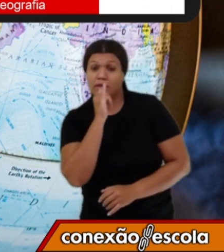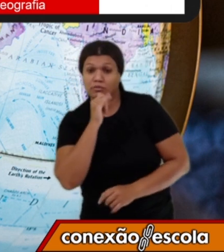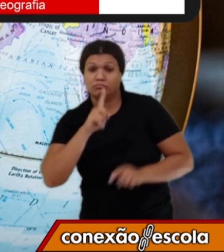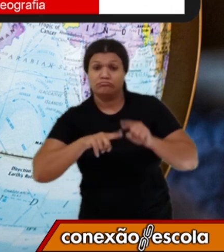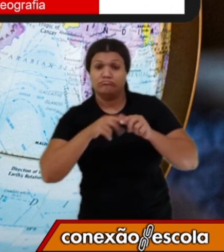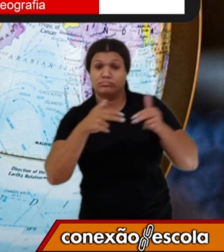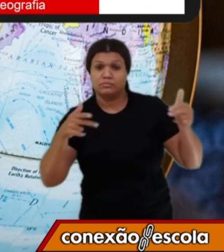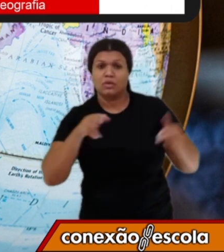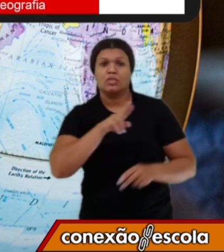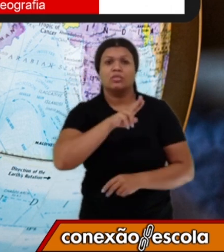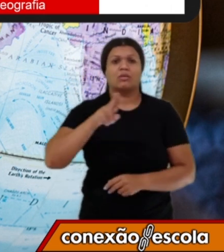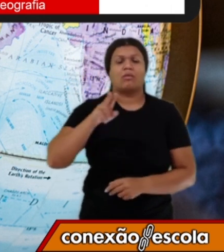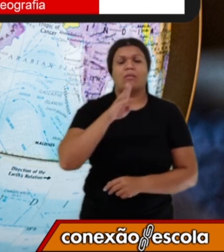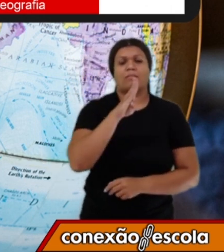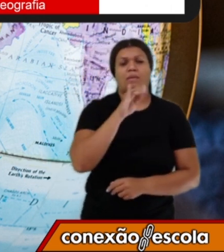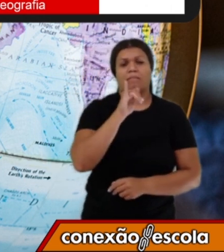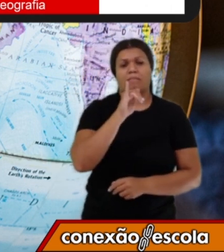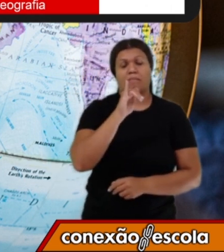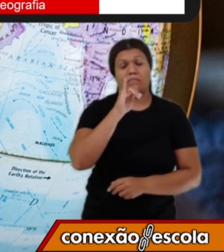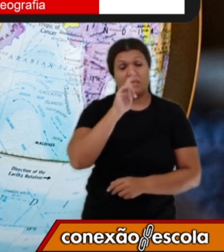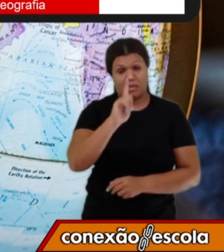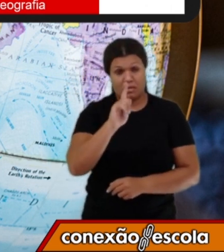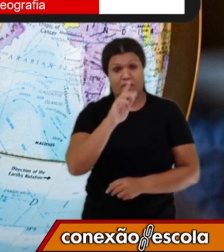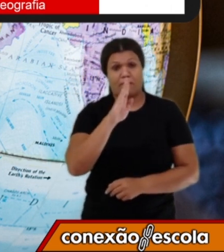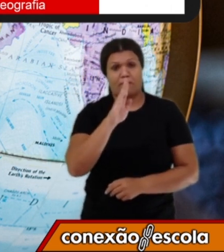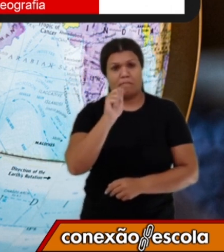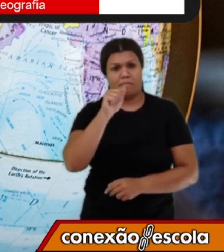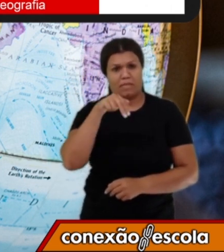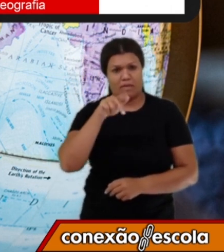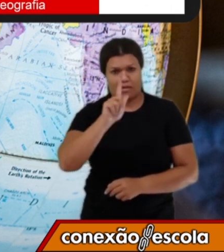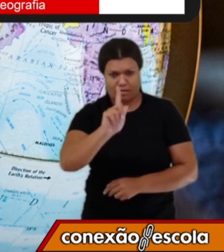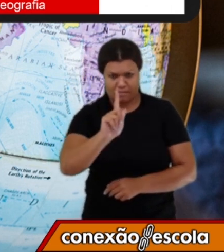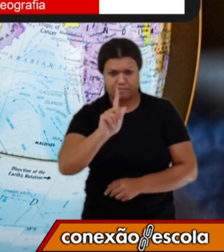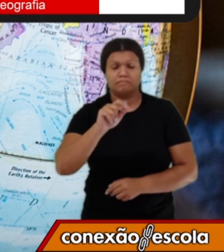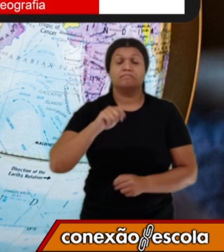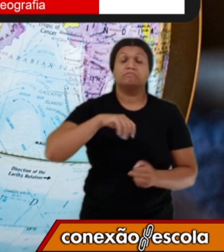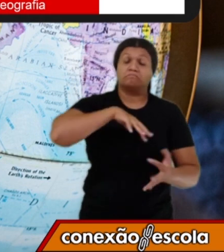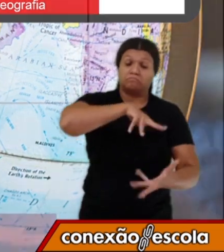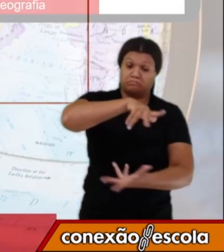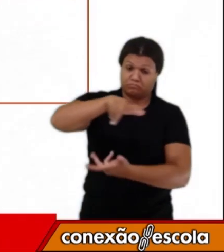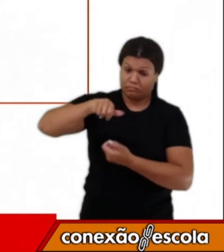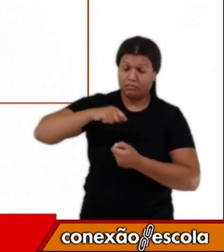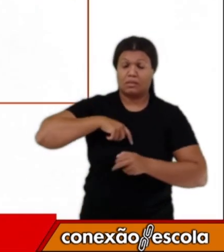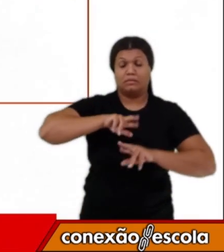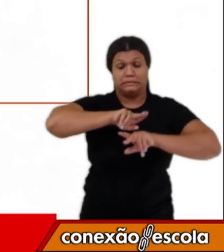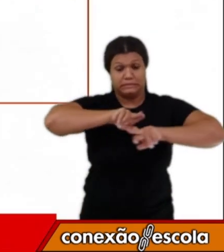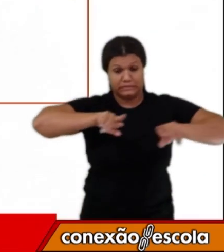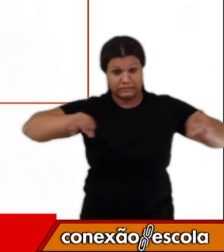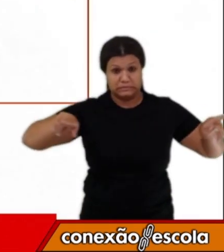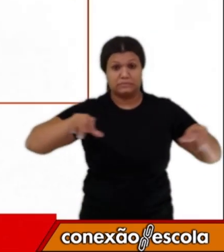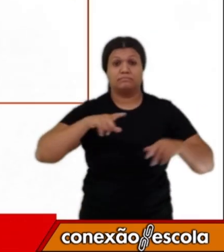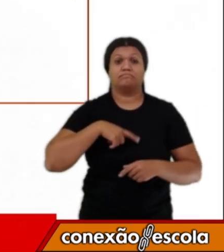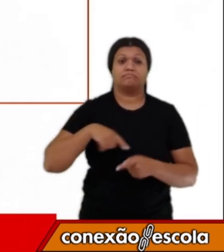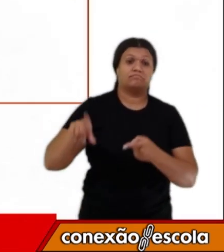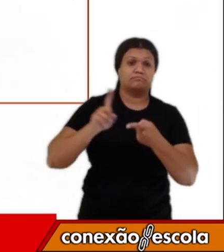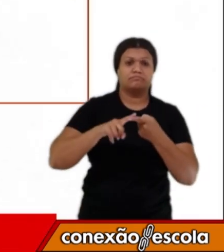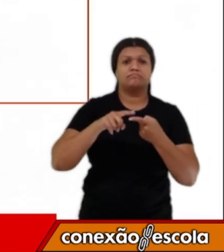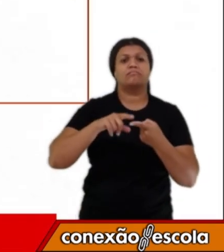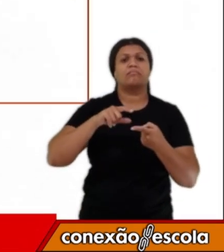Big Bang. O Universo, ele é formado por diversos corpos celestes, entre estes,